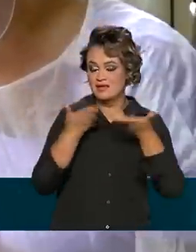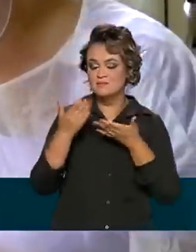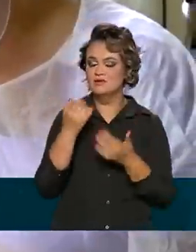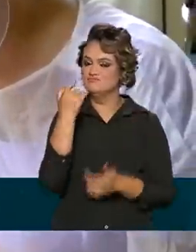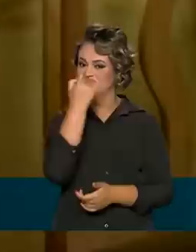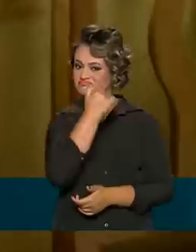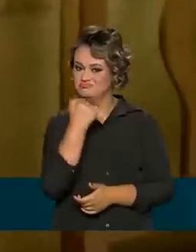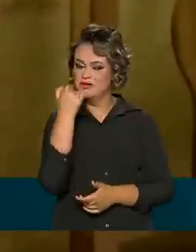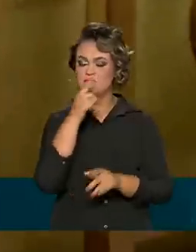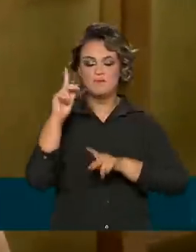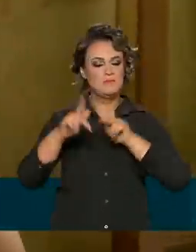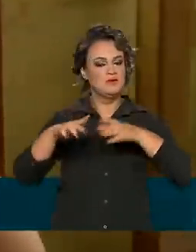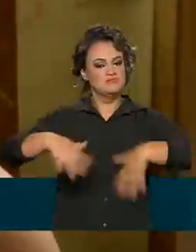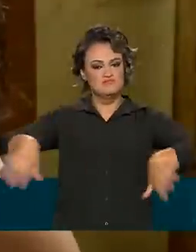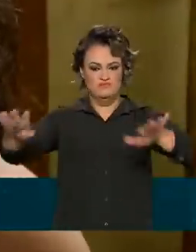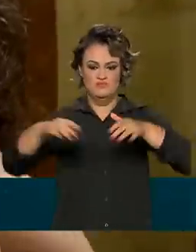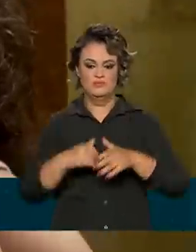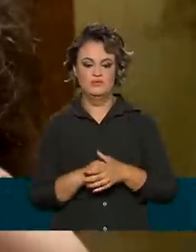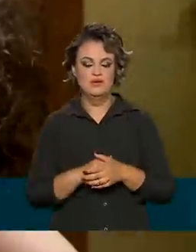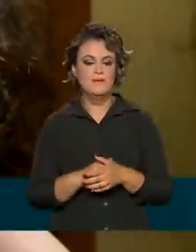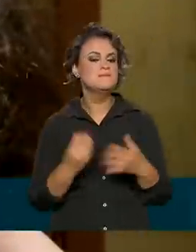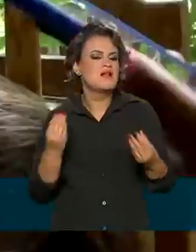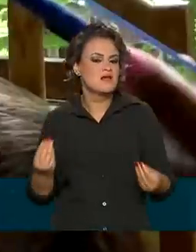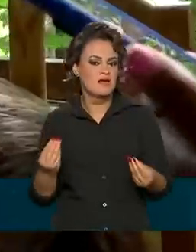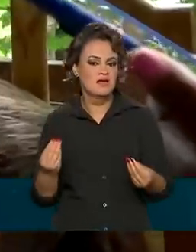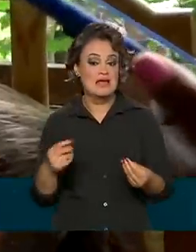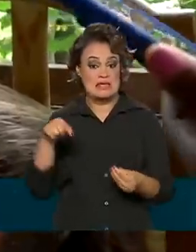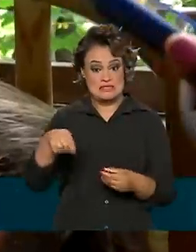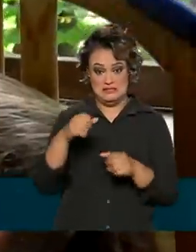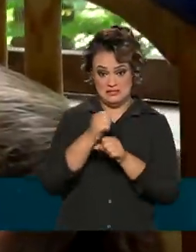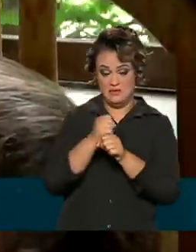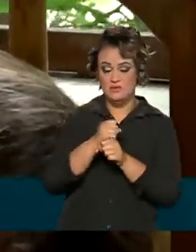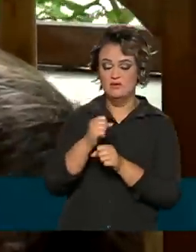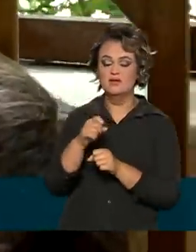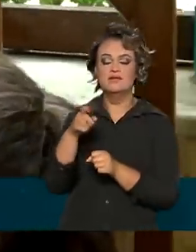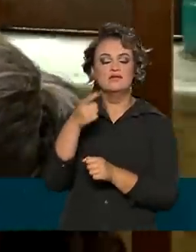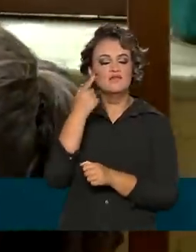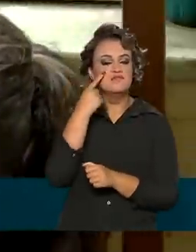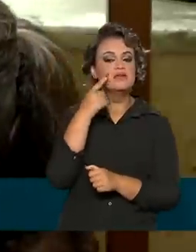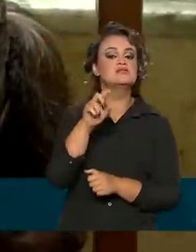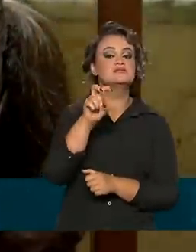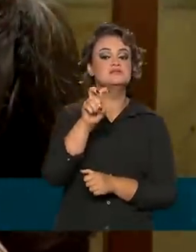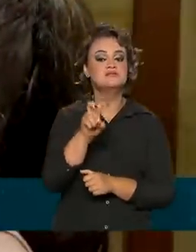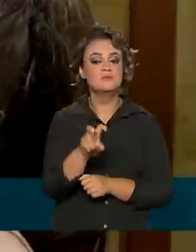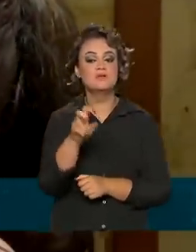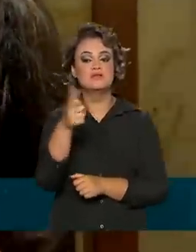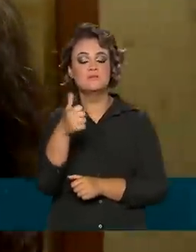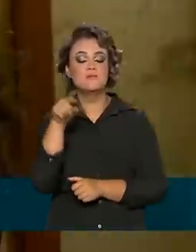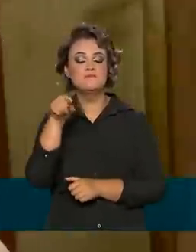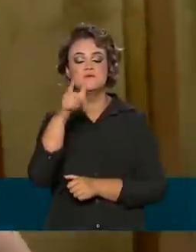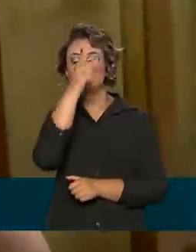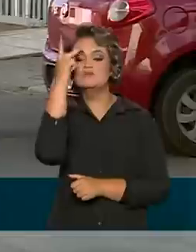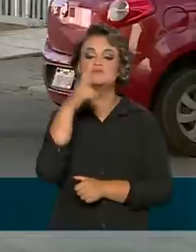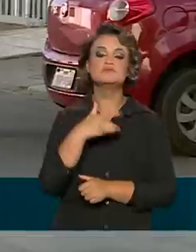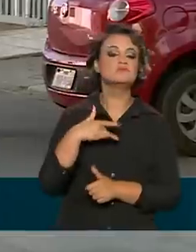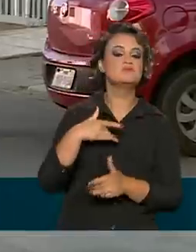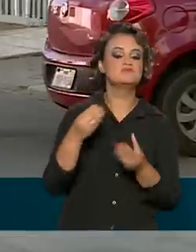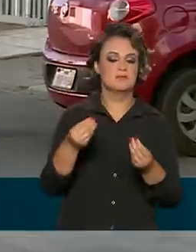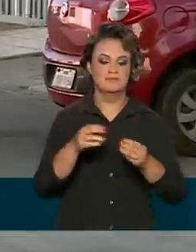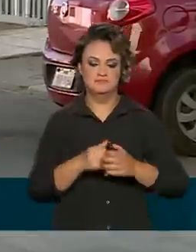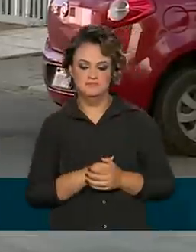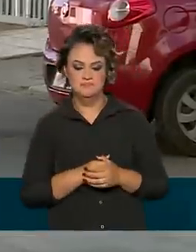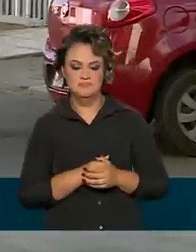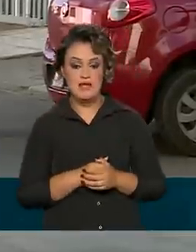a toda a população. E a meta este ano é ouvir quase 51 mil pessoas. Na